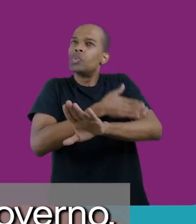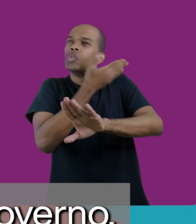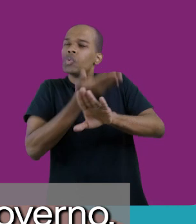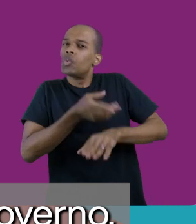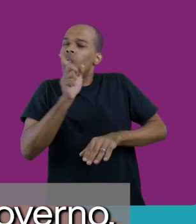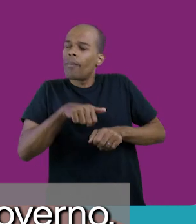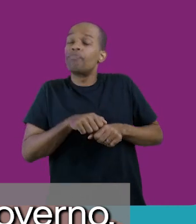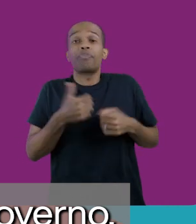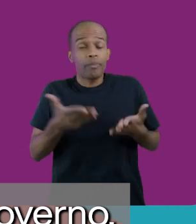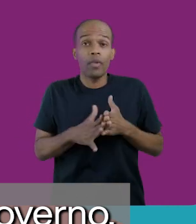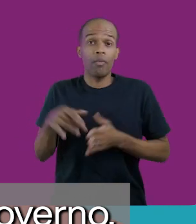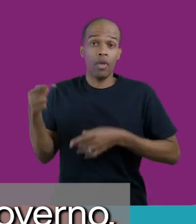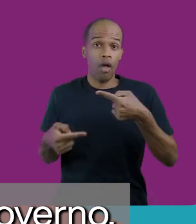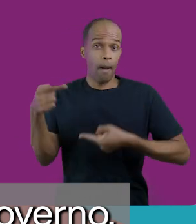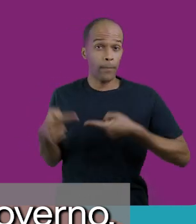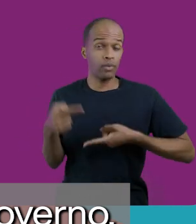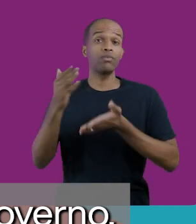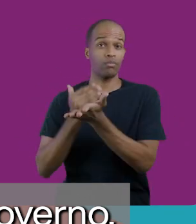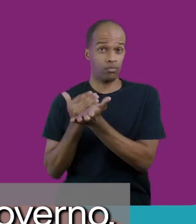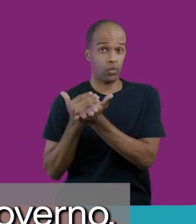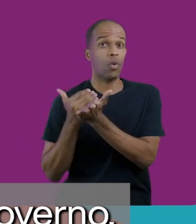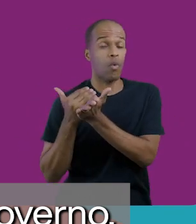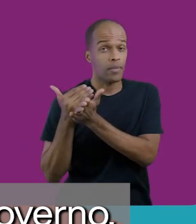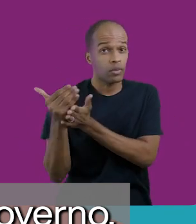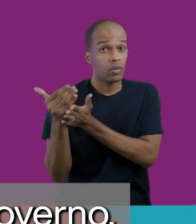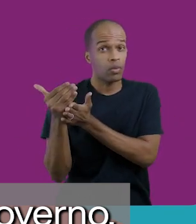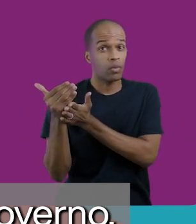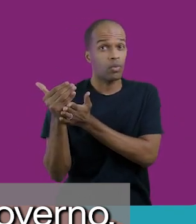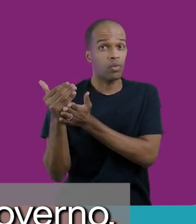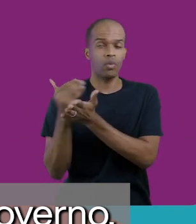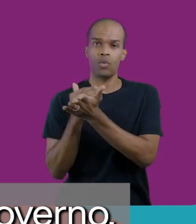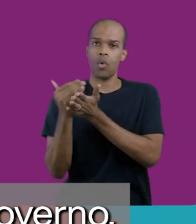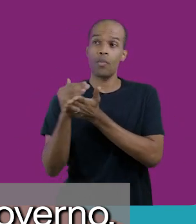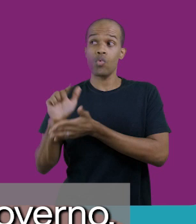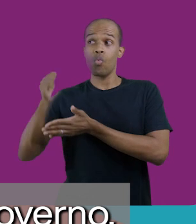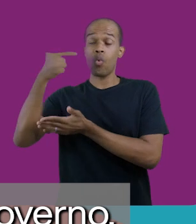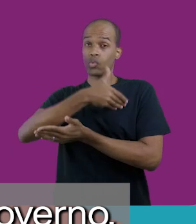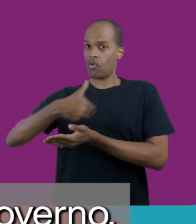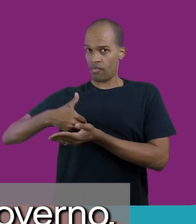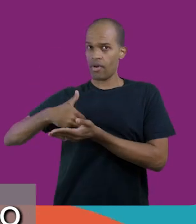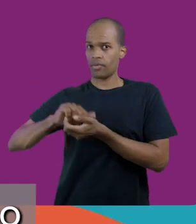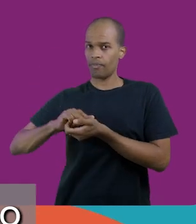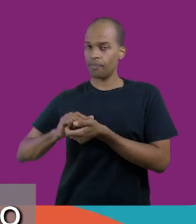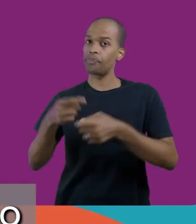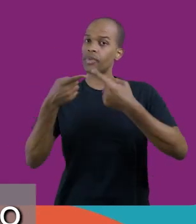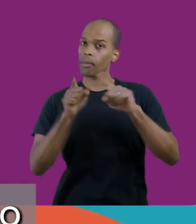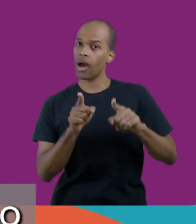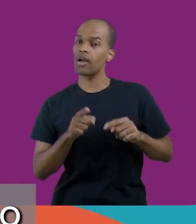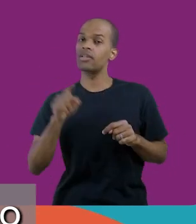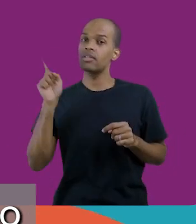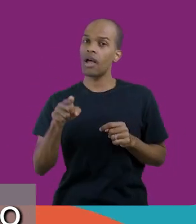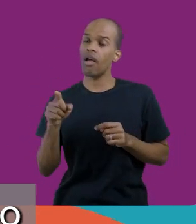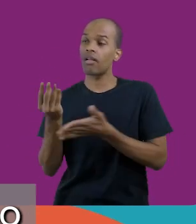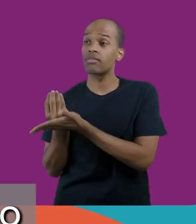Essa política havia começado ainda no outro governo, mas com